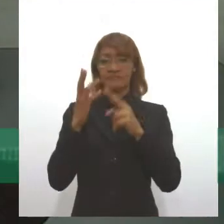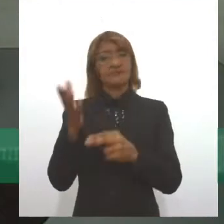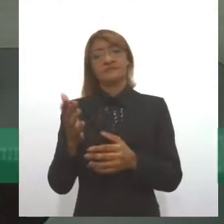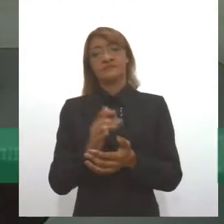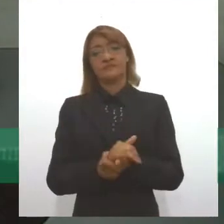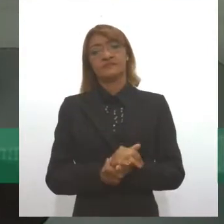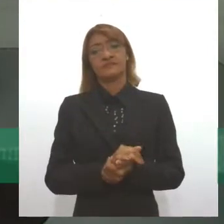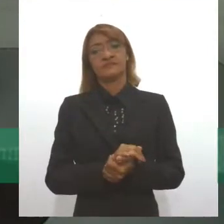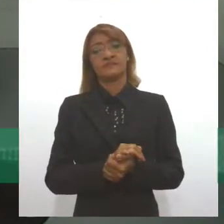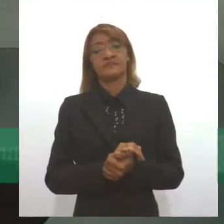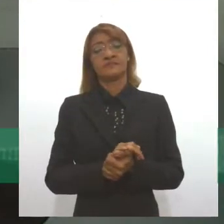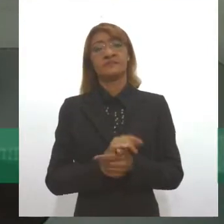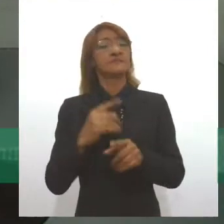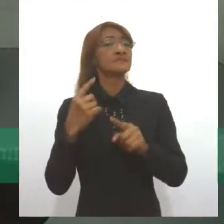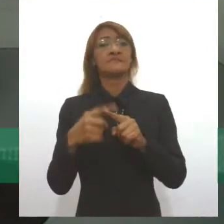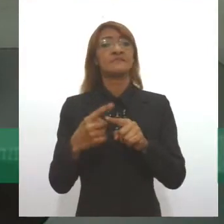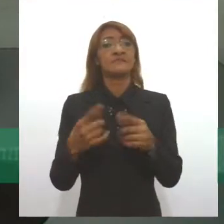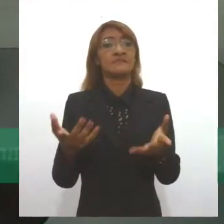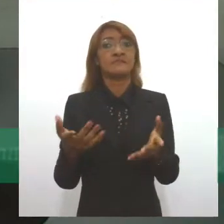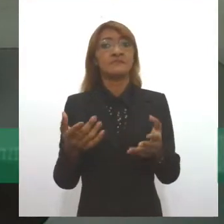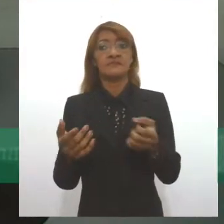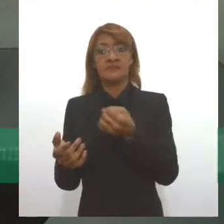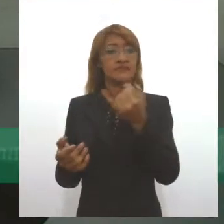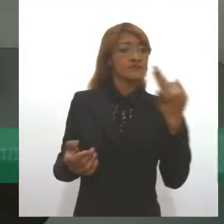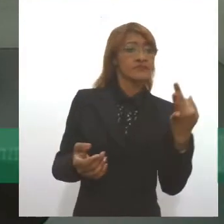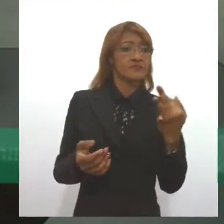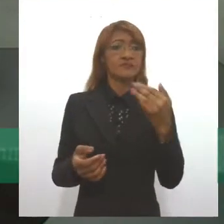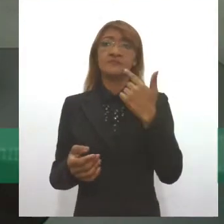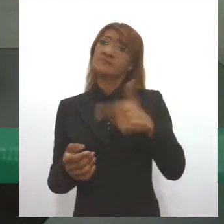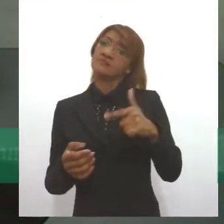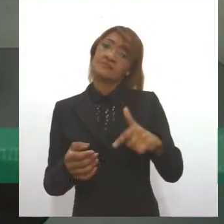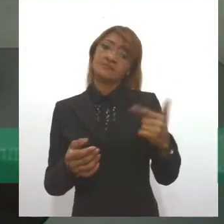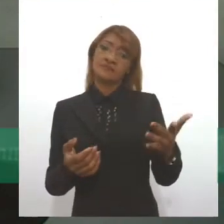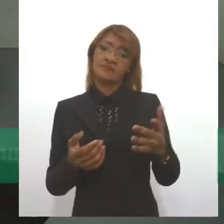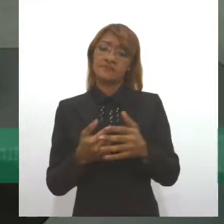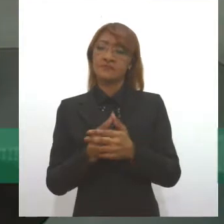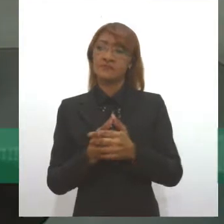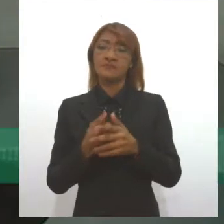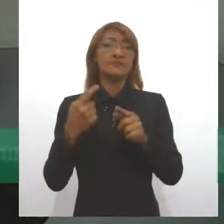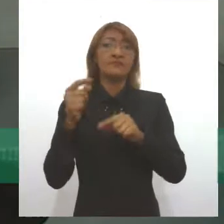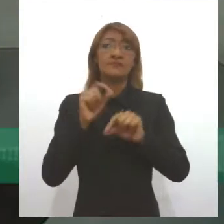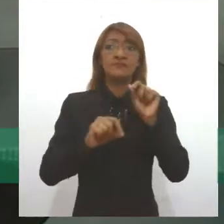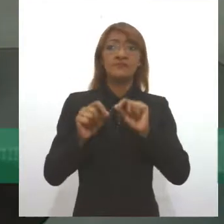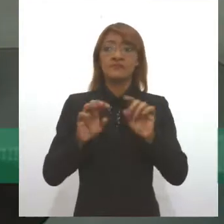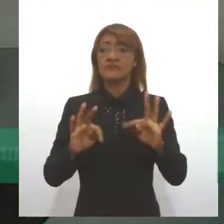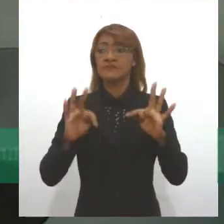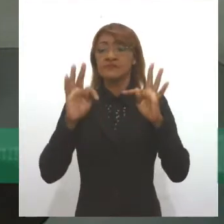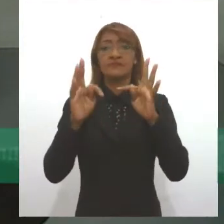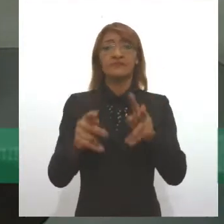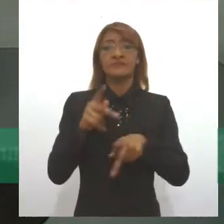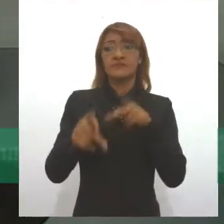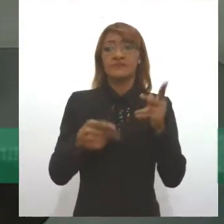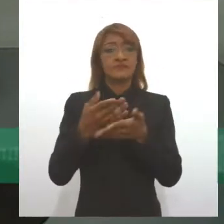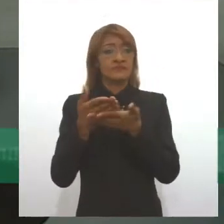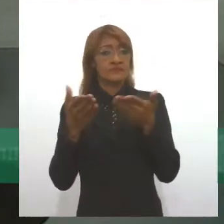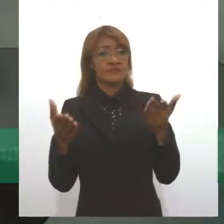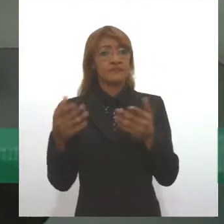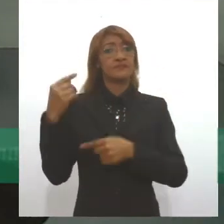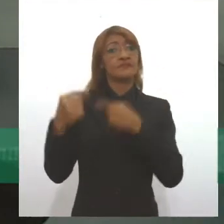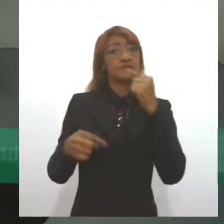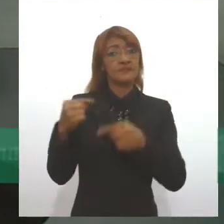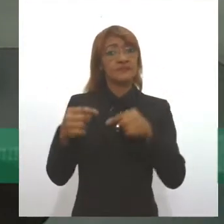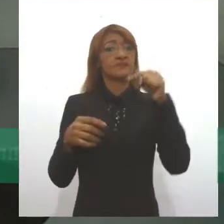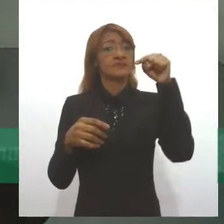porque nem o quantitativo nós temos, precisamente, porque há uma invisibilidade em torno dessa população. Então, as políticas públicas a que